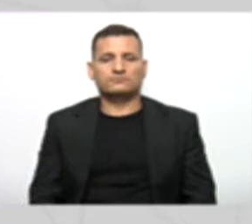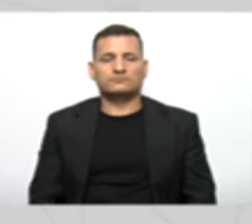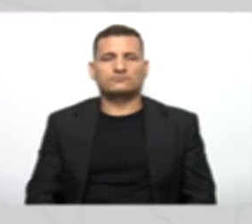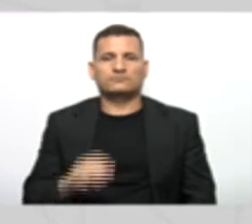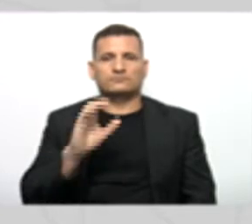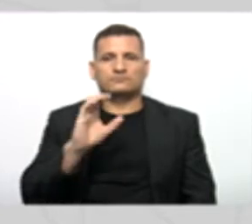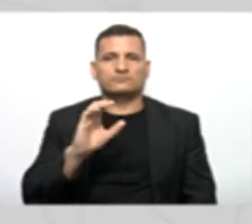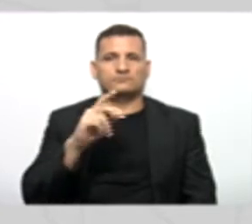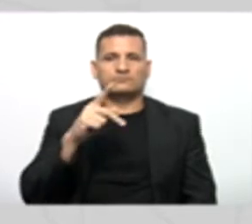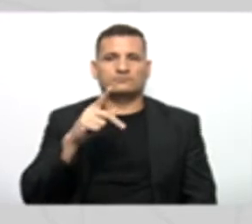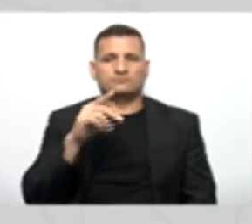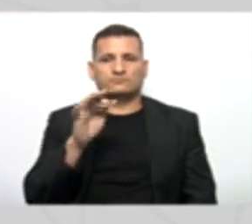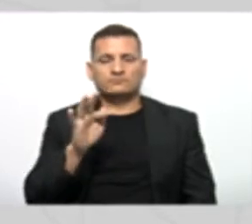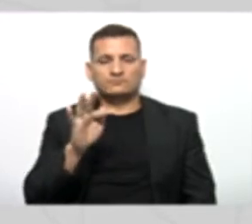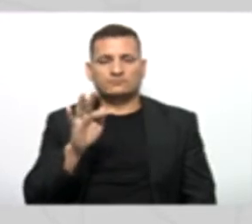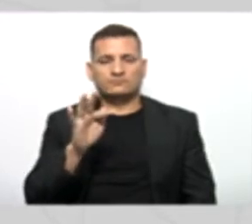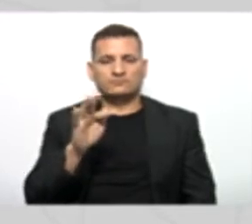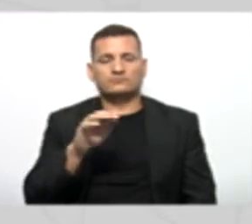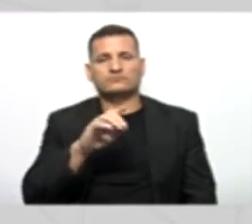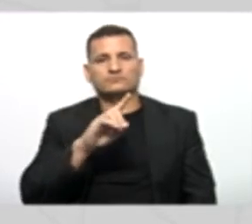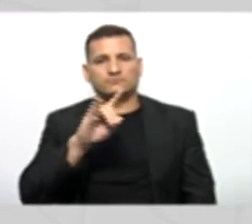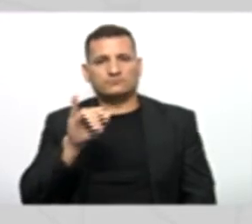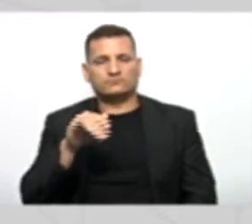CPF E data